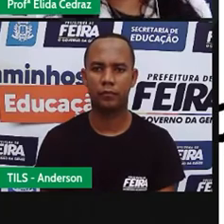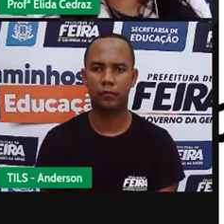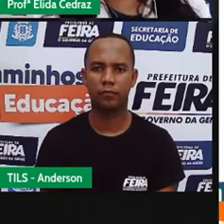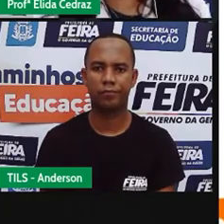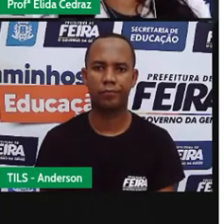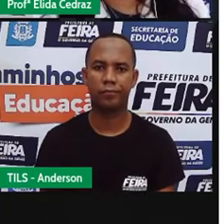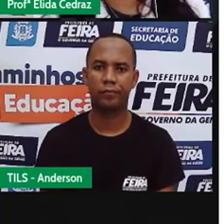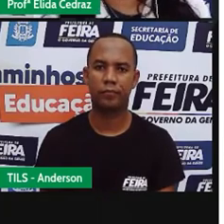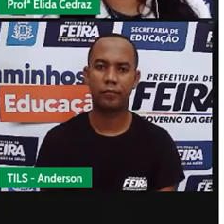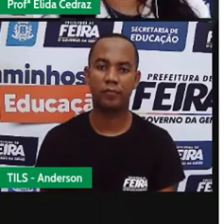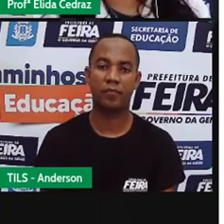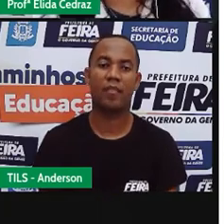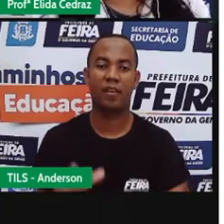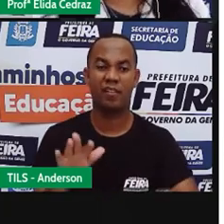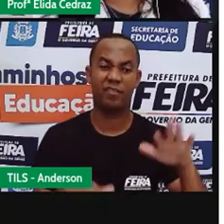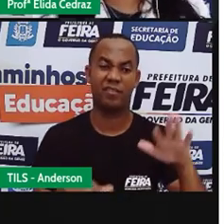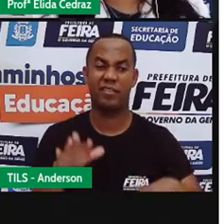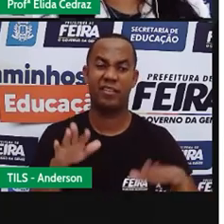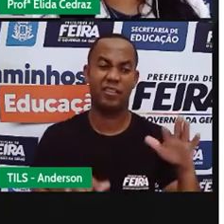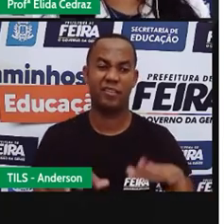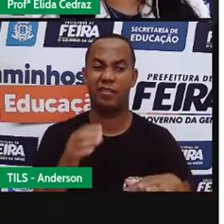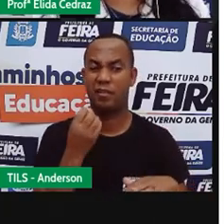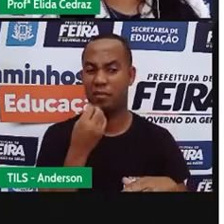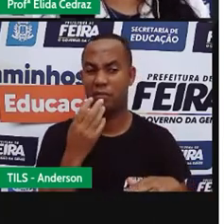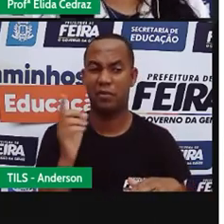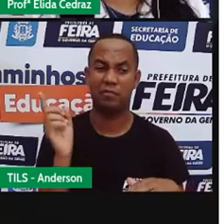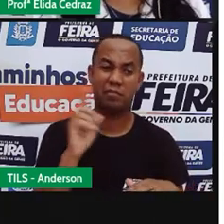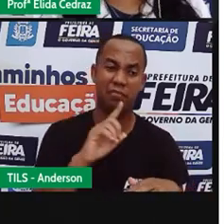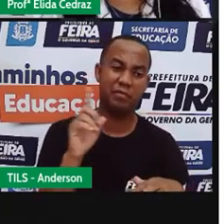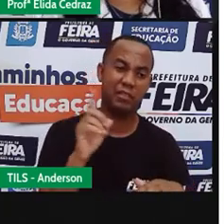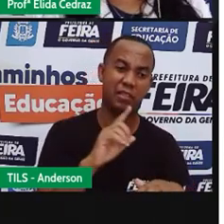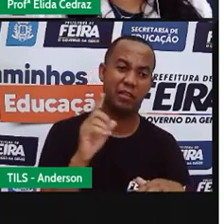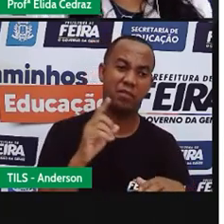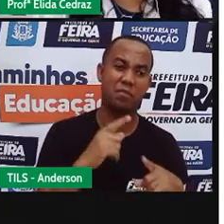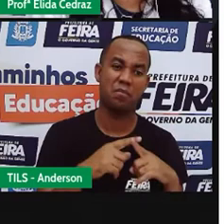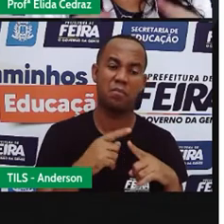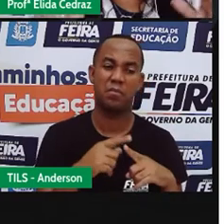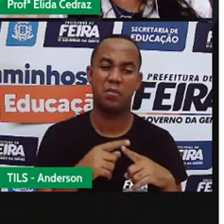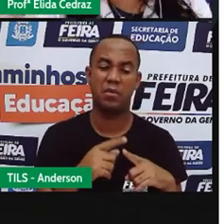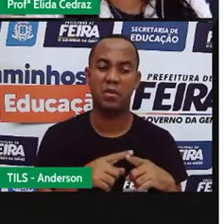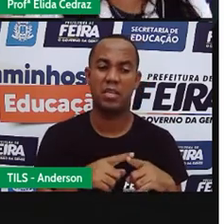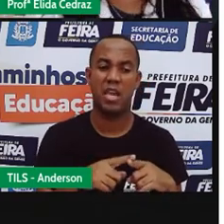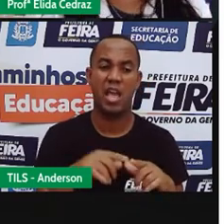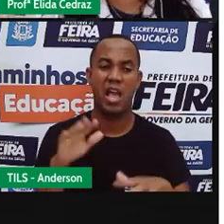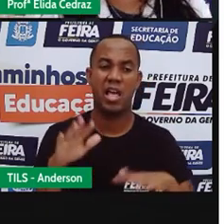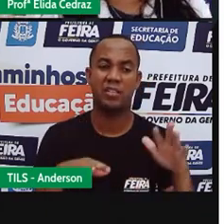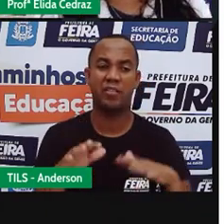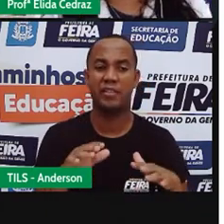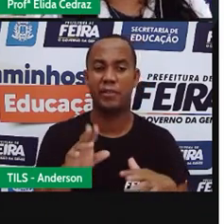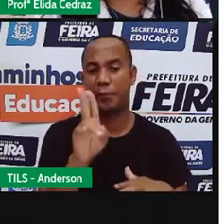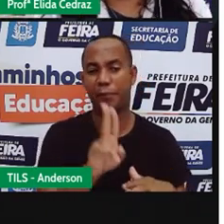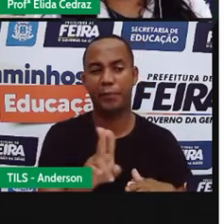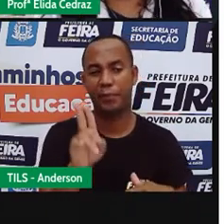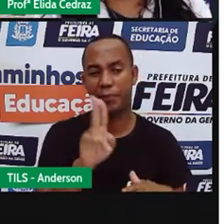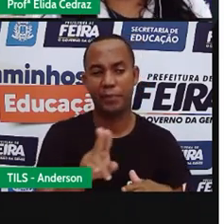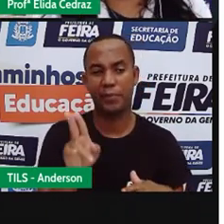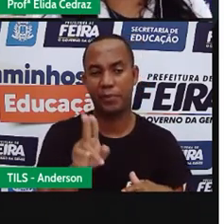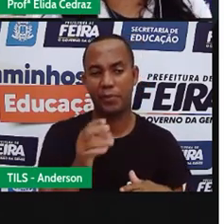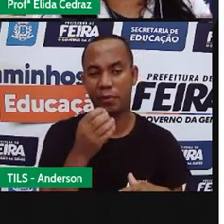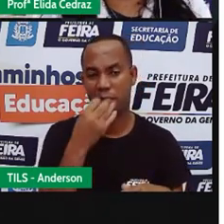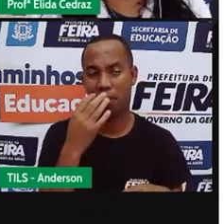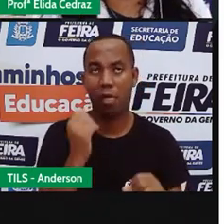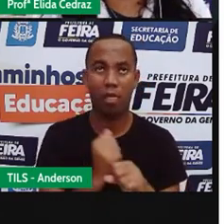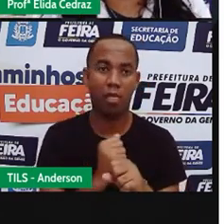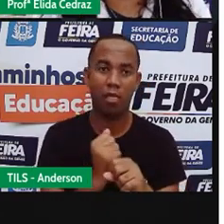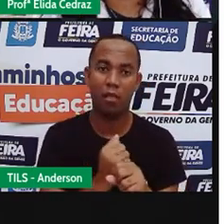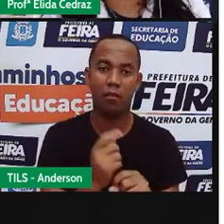As desvoltagens. Porque assim, nenhum material é 100% desvoltado.